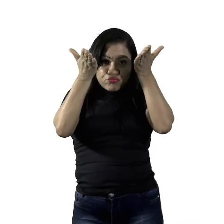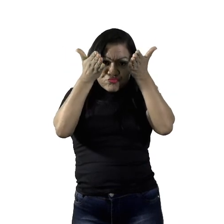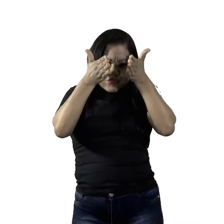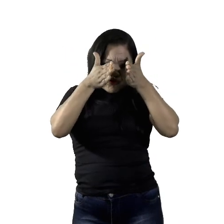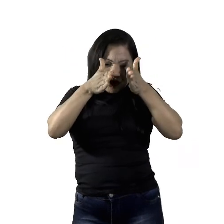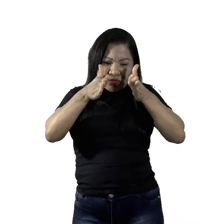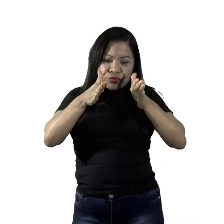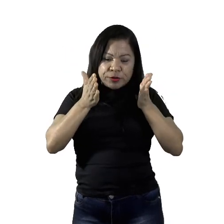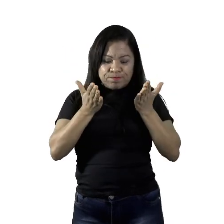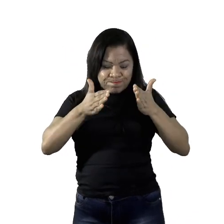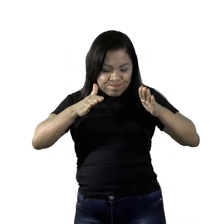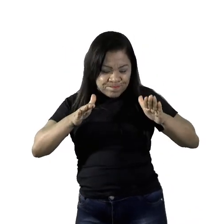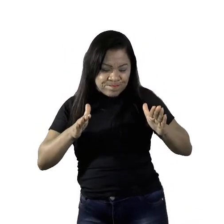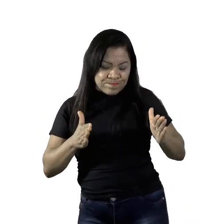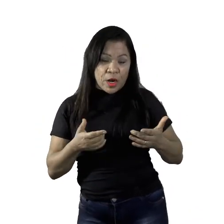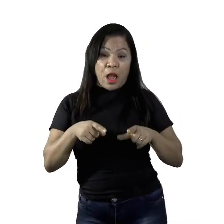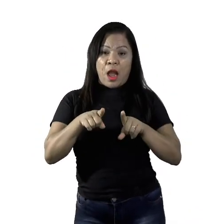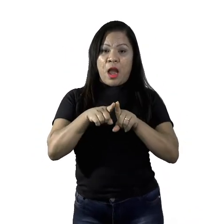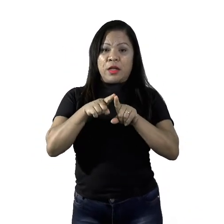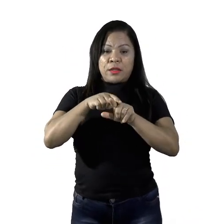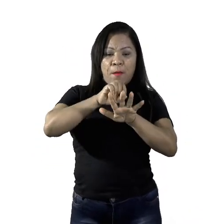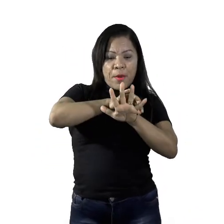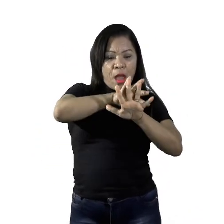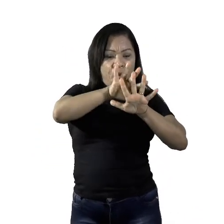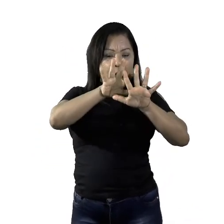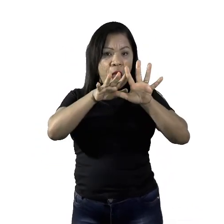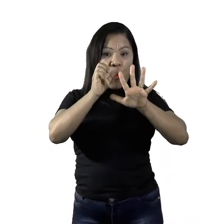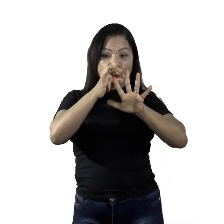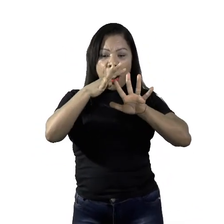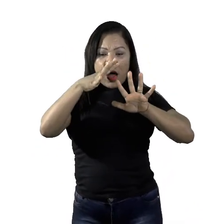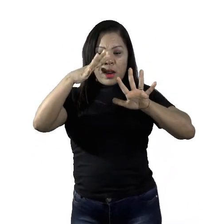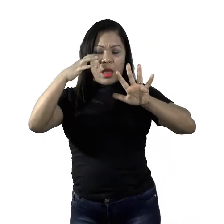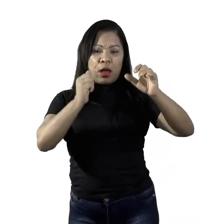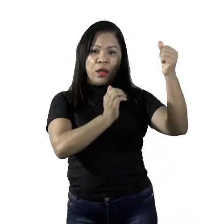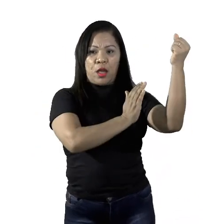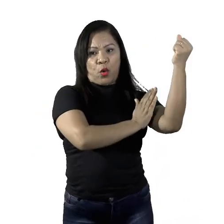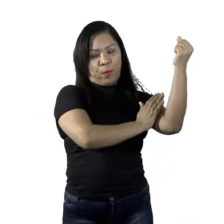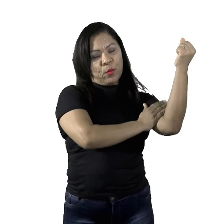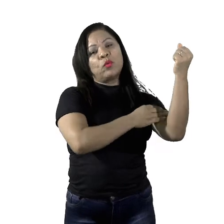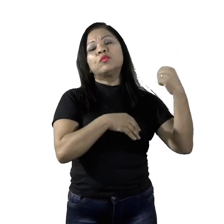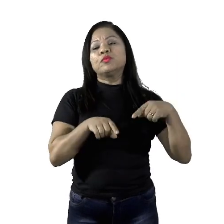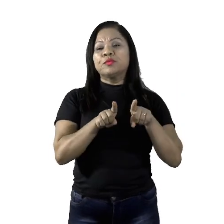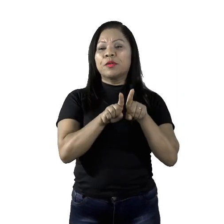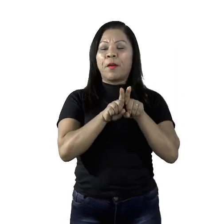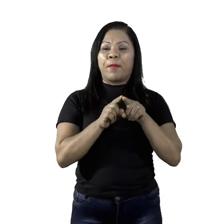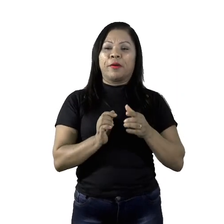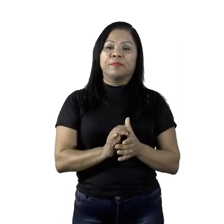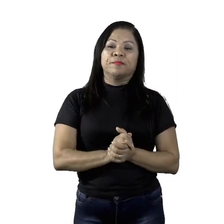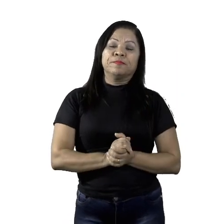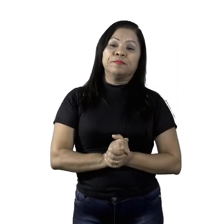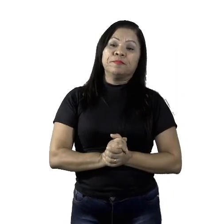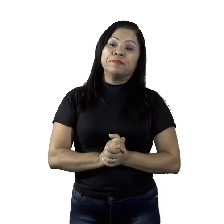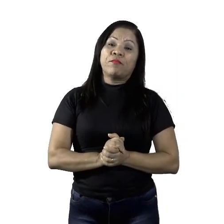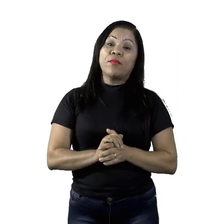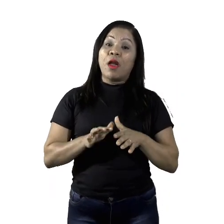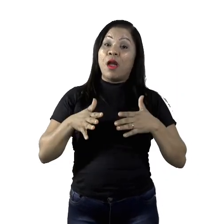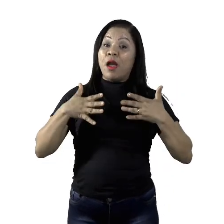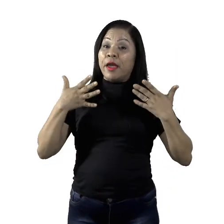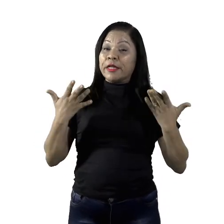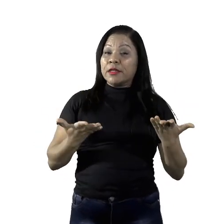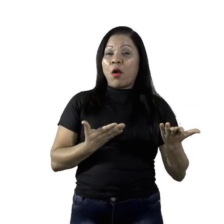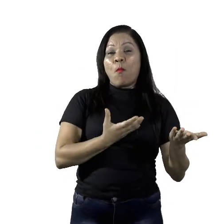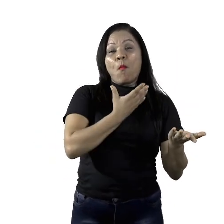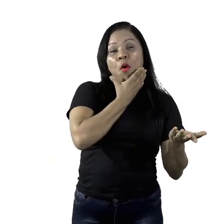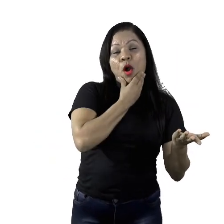do crescimento de pés, mãos e músculos, de formas mais rápidas. Em geral, a média da puberdade para os meninos